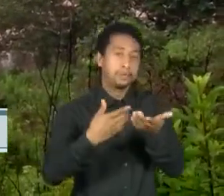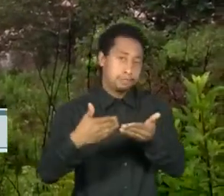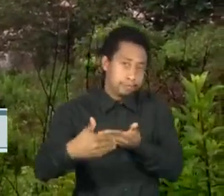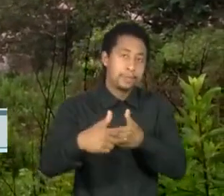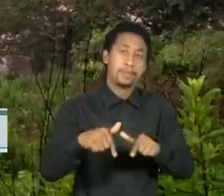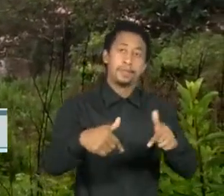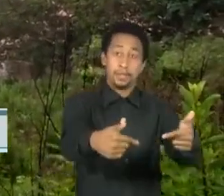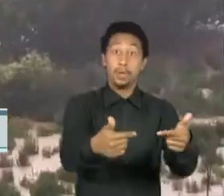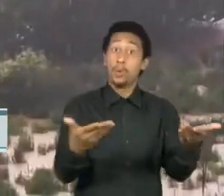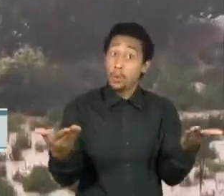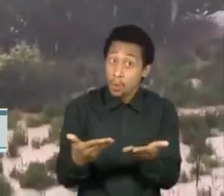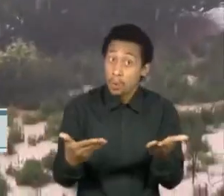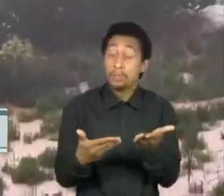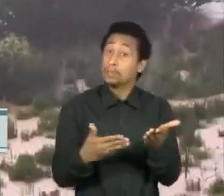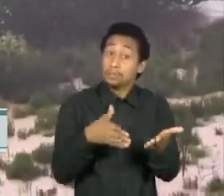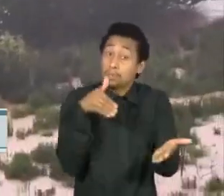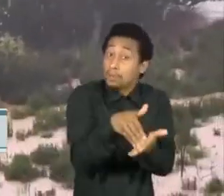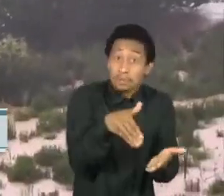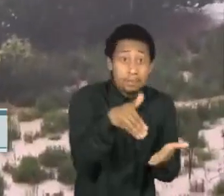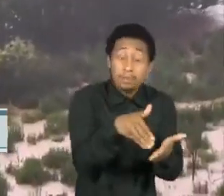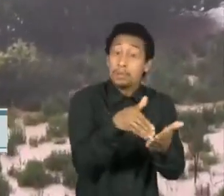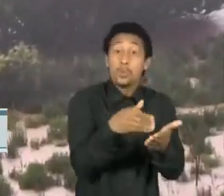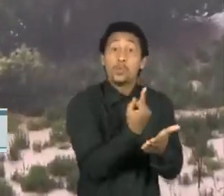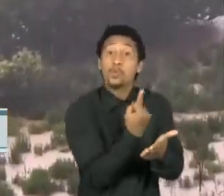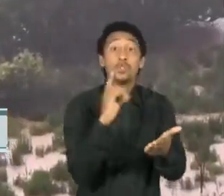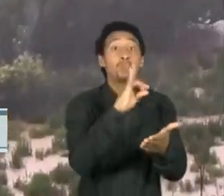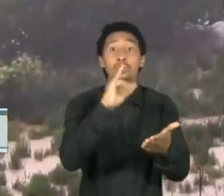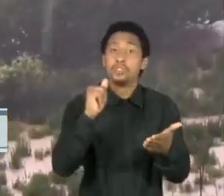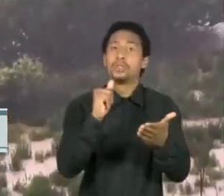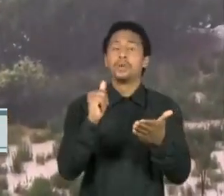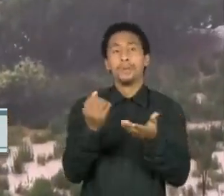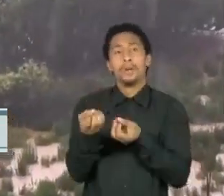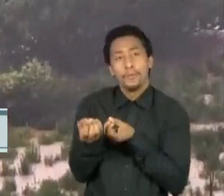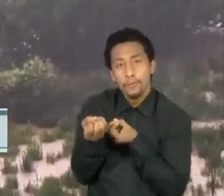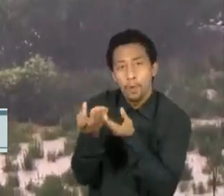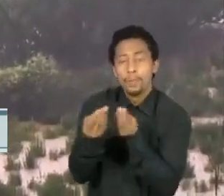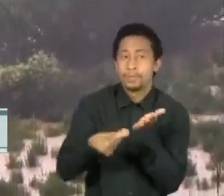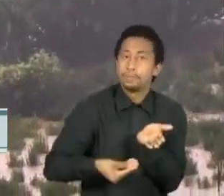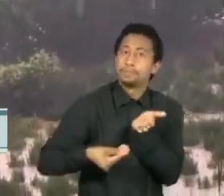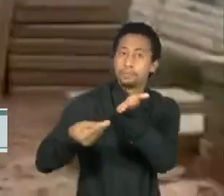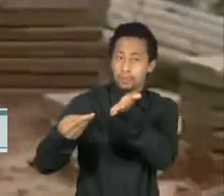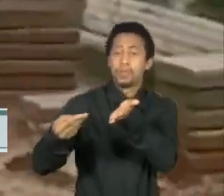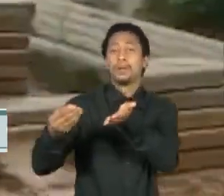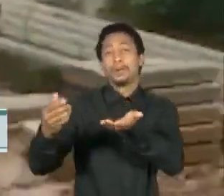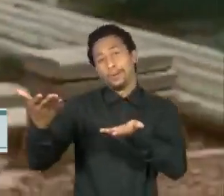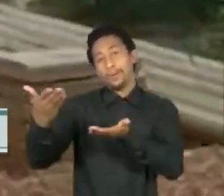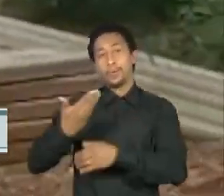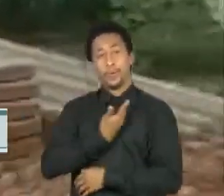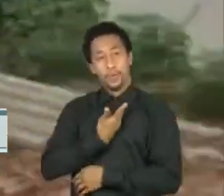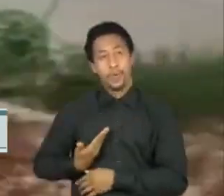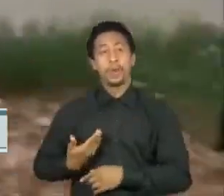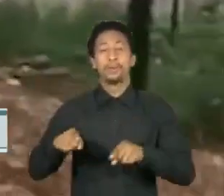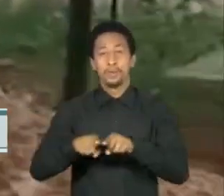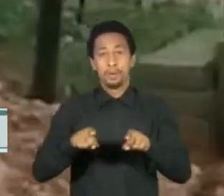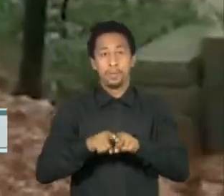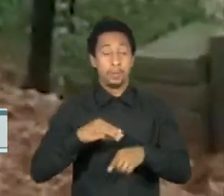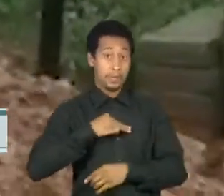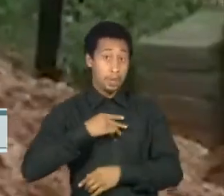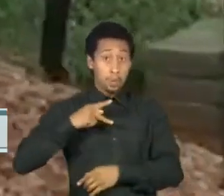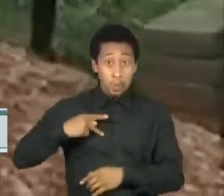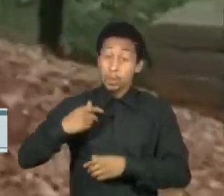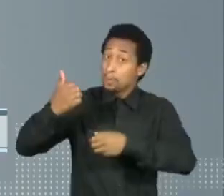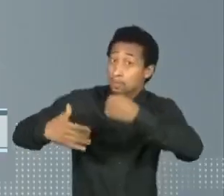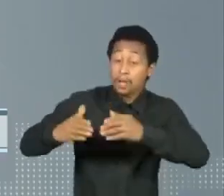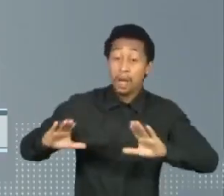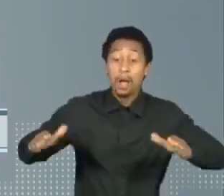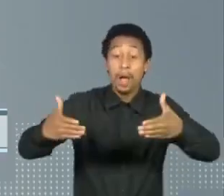mineradoras do estado informarem ao governo e ao Ministério Público sobre o risco em 31 barragens em situação de